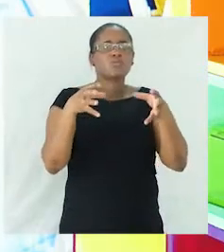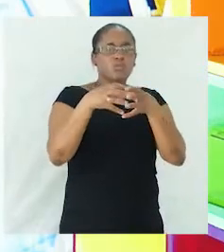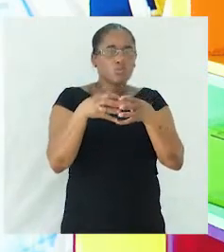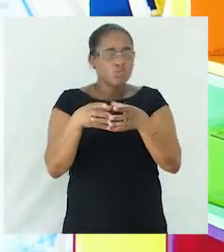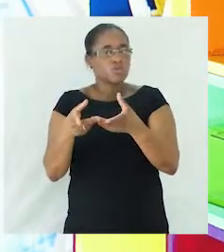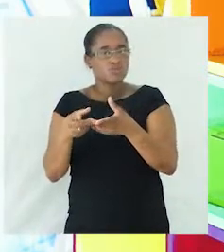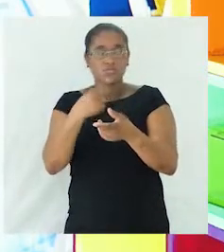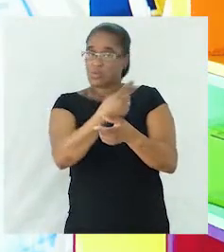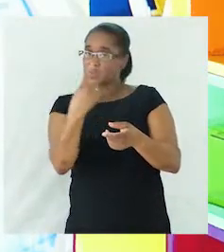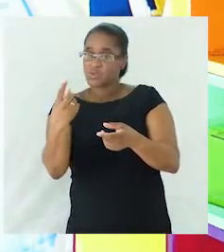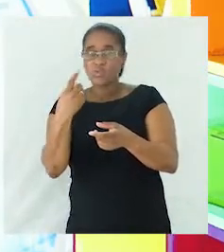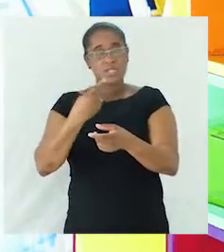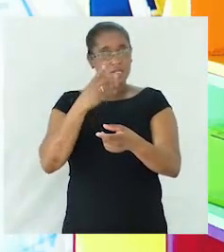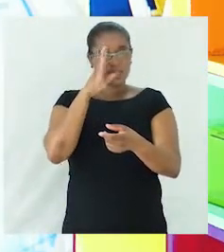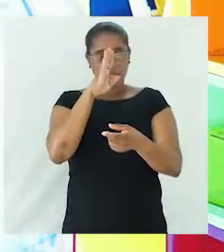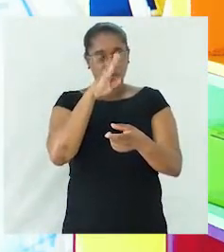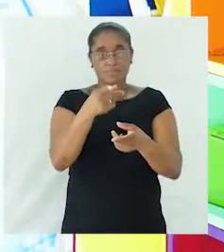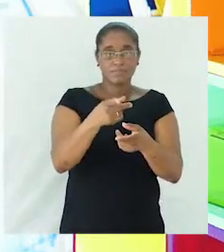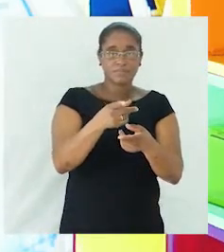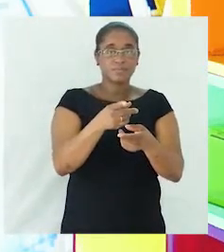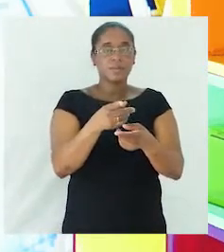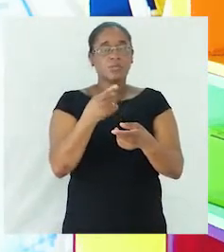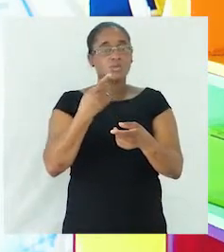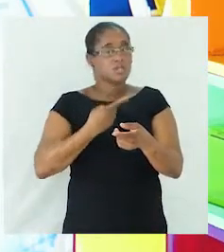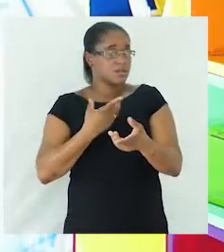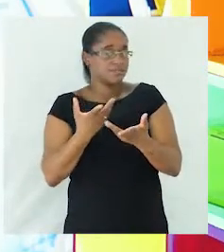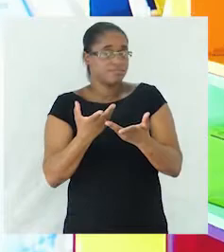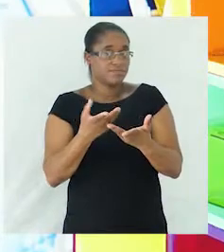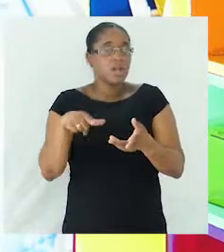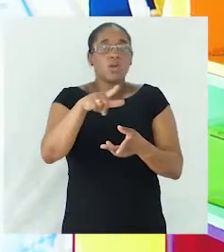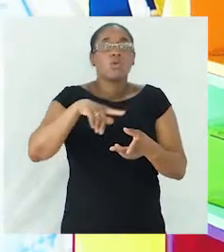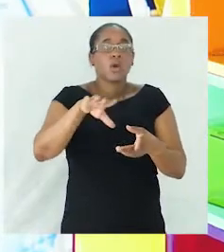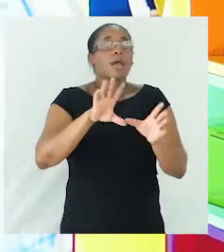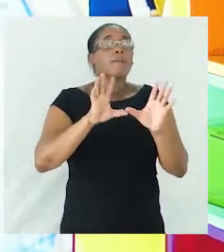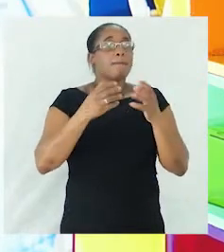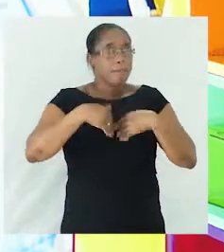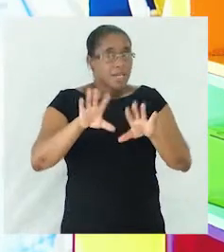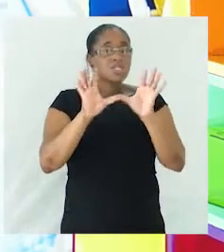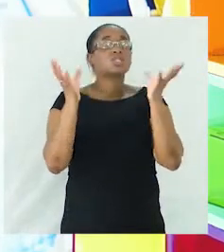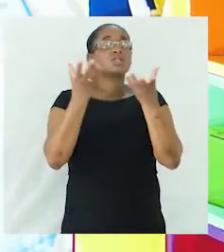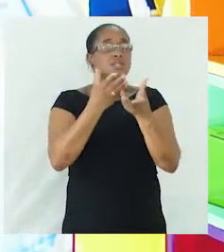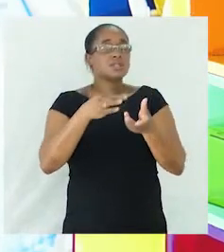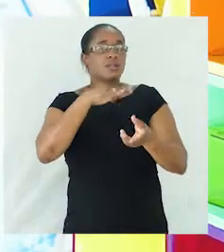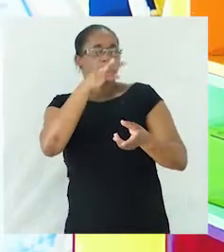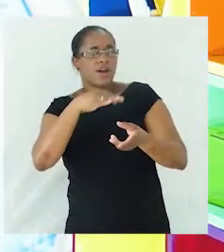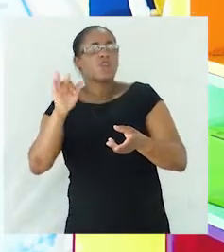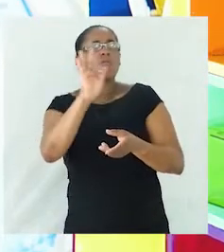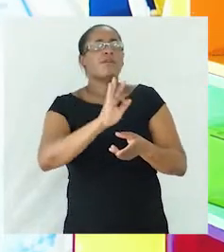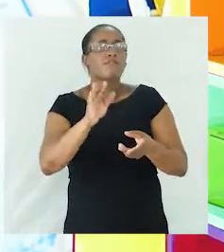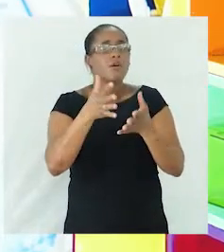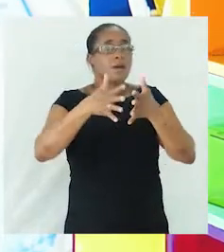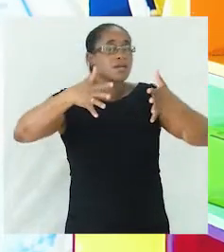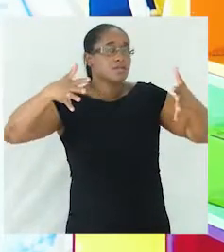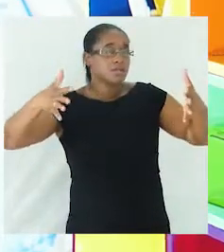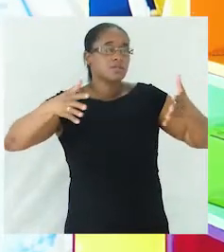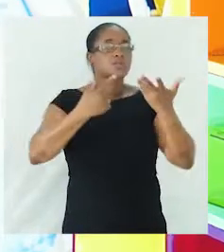o ser, nem o lugar, mas generalizam, falam de uma forma mais abrangente. Por exemplo, o nome de